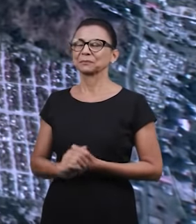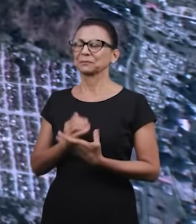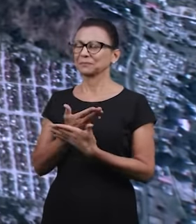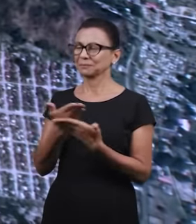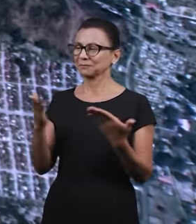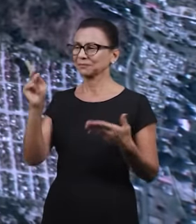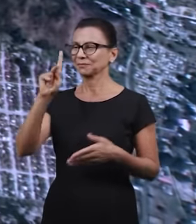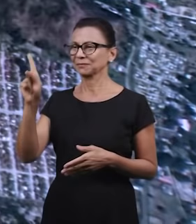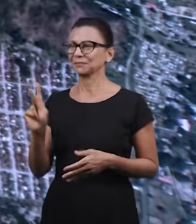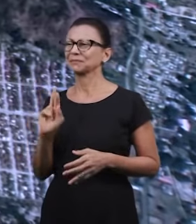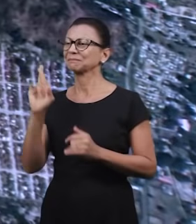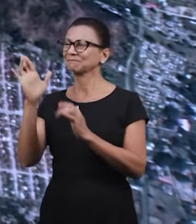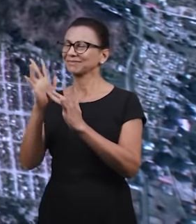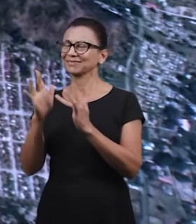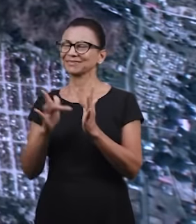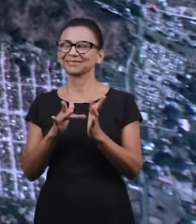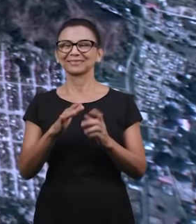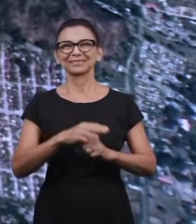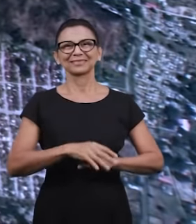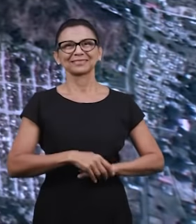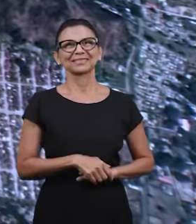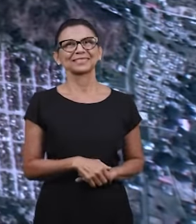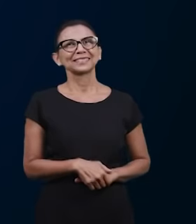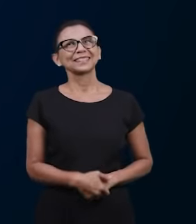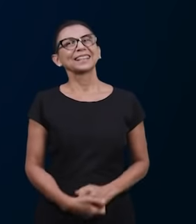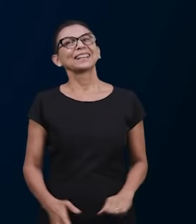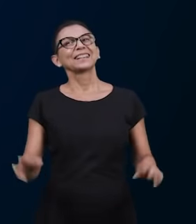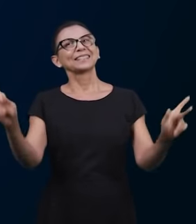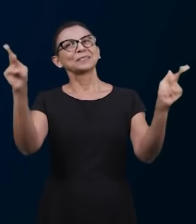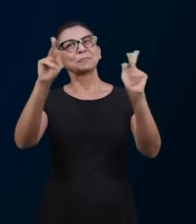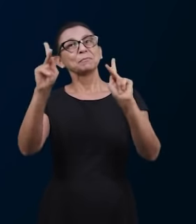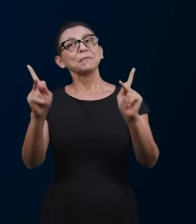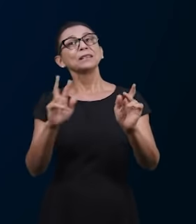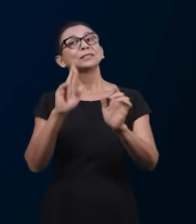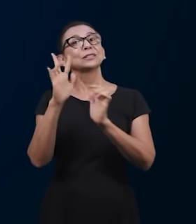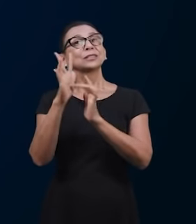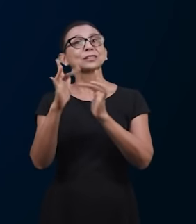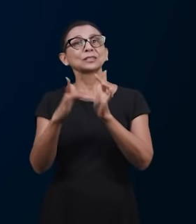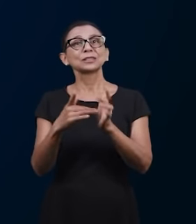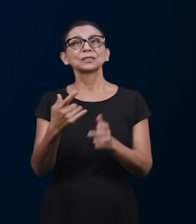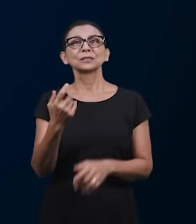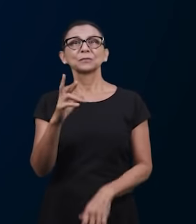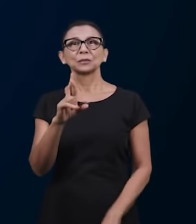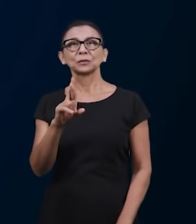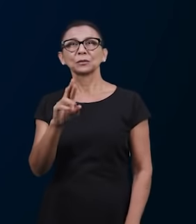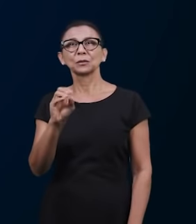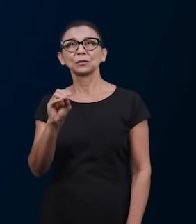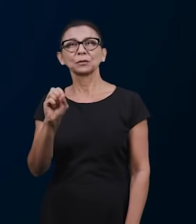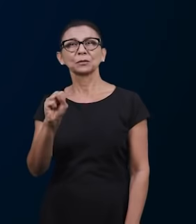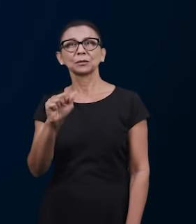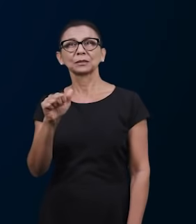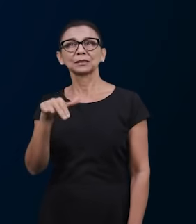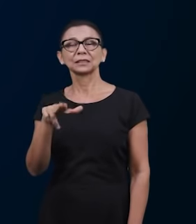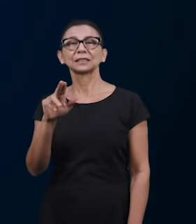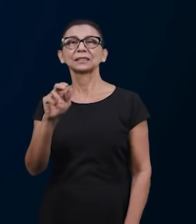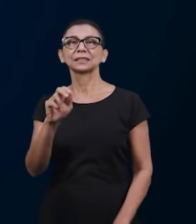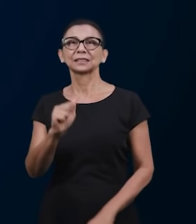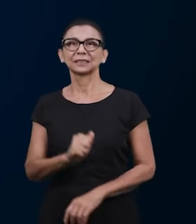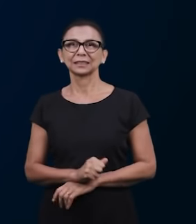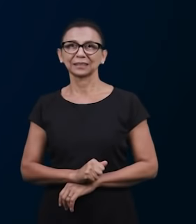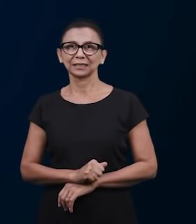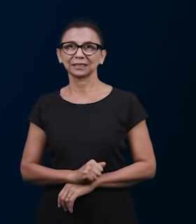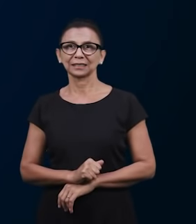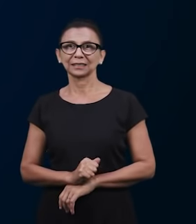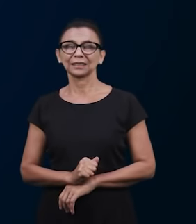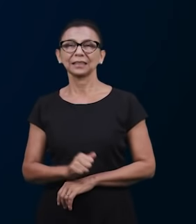eu quero cumprimentá-la, irmã, com a paz do Senhor Jesus. A paz do Senhor Jesus. Eu sou Rosana Mediado da